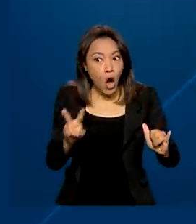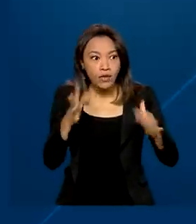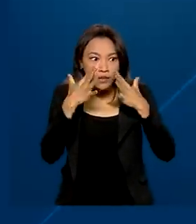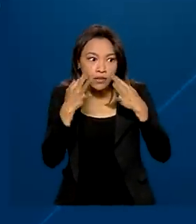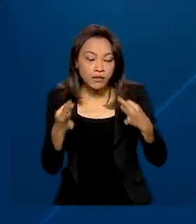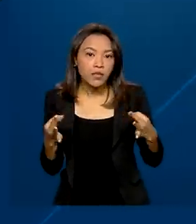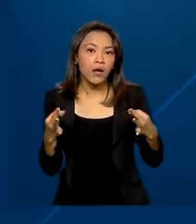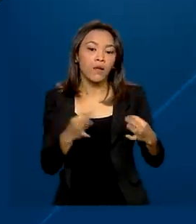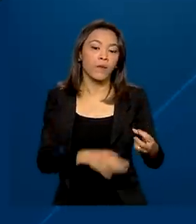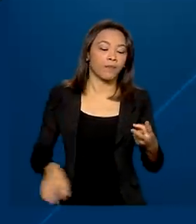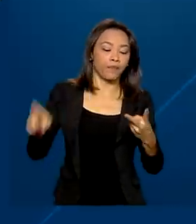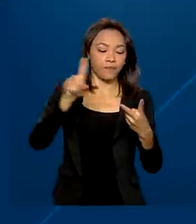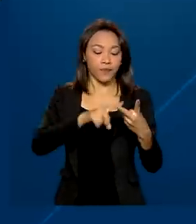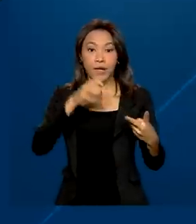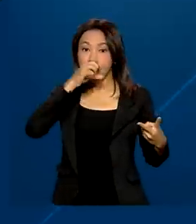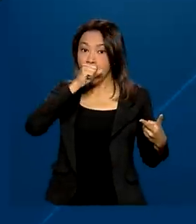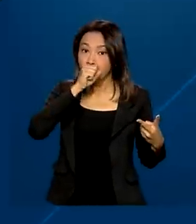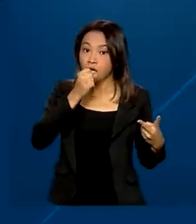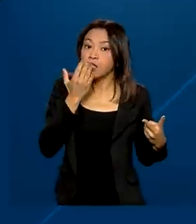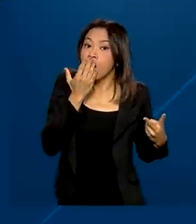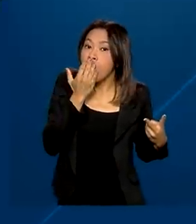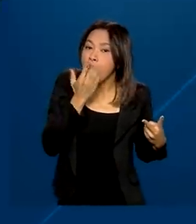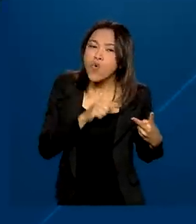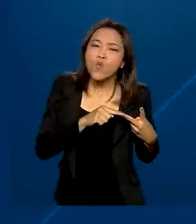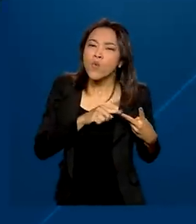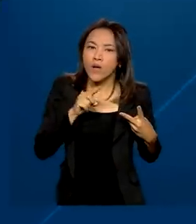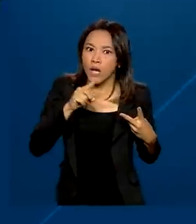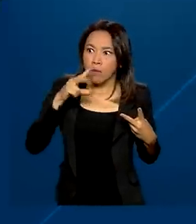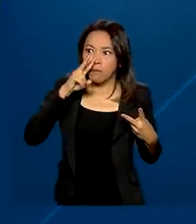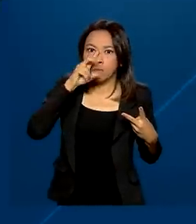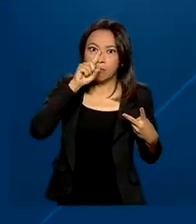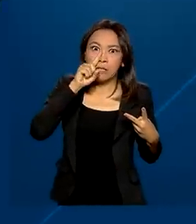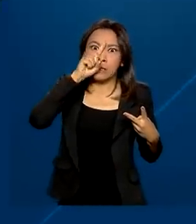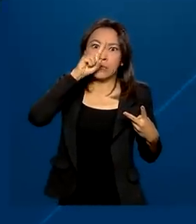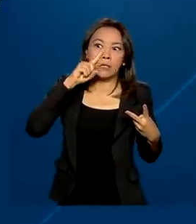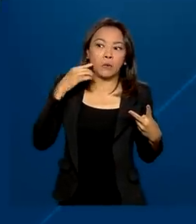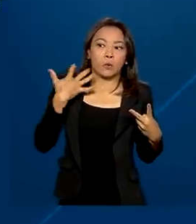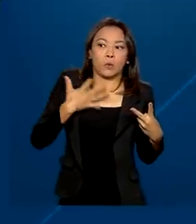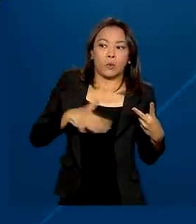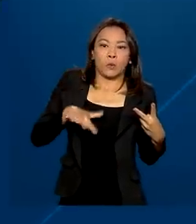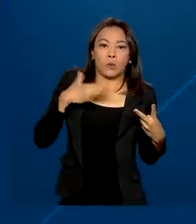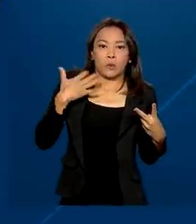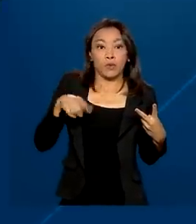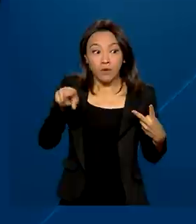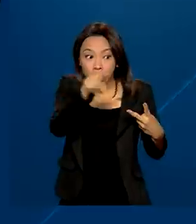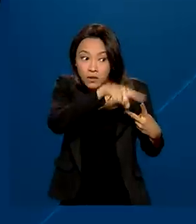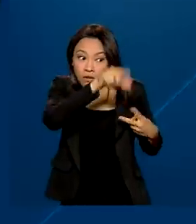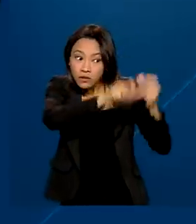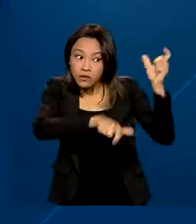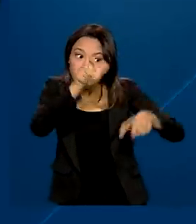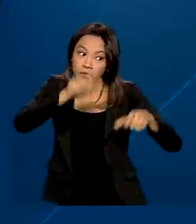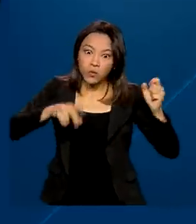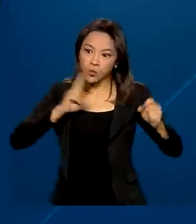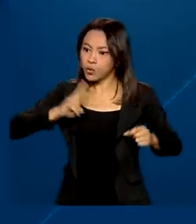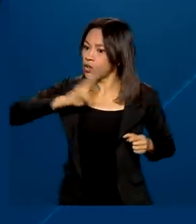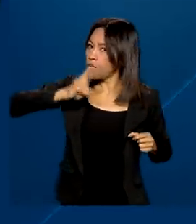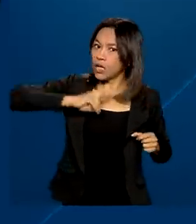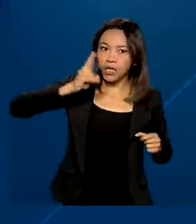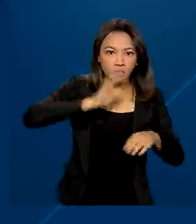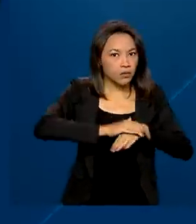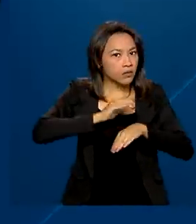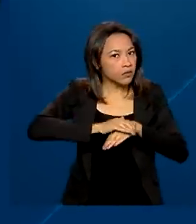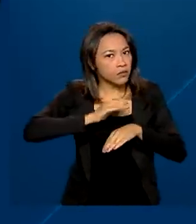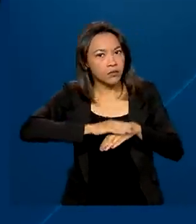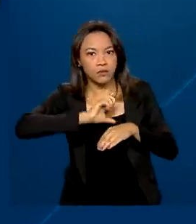situação. Laranja, quando o risco é alto, e é provável que o cidadão tenha de agir com urgência.